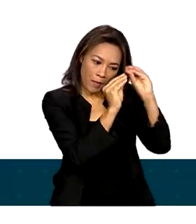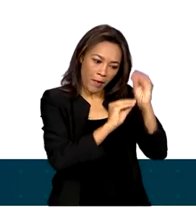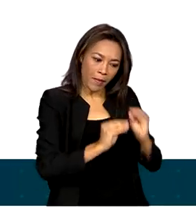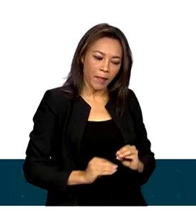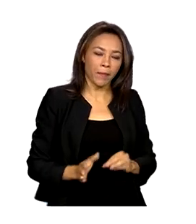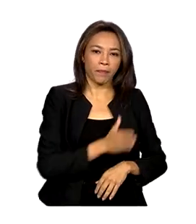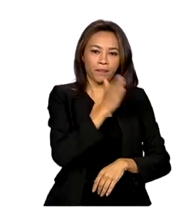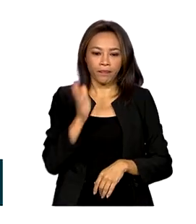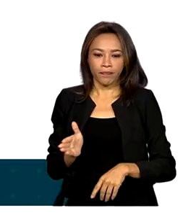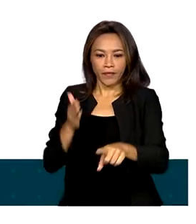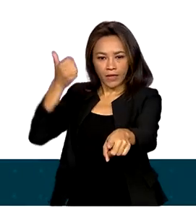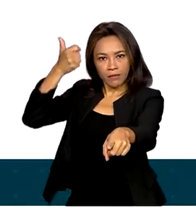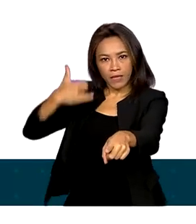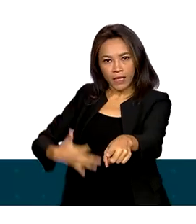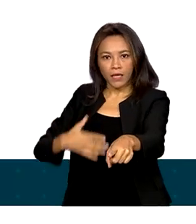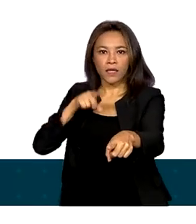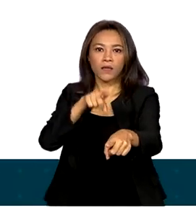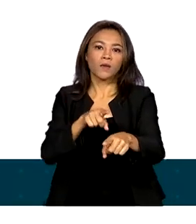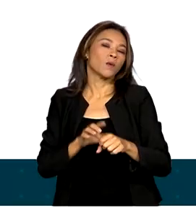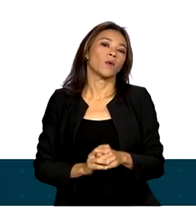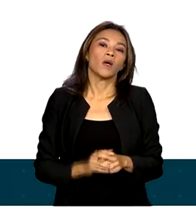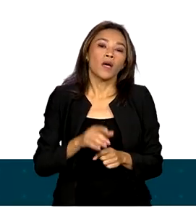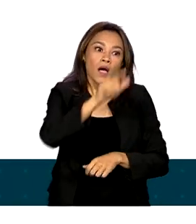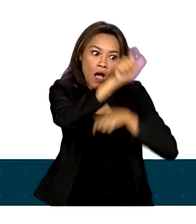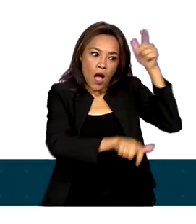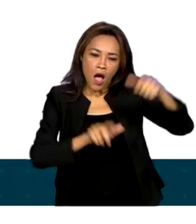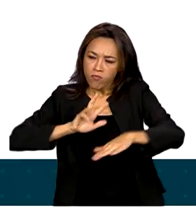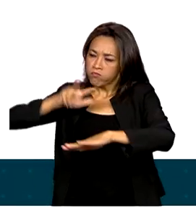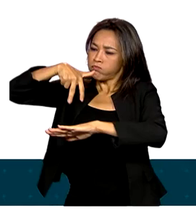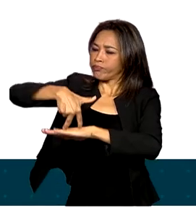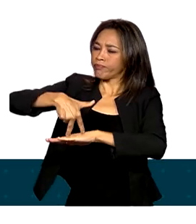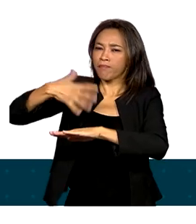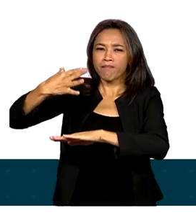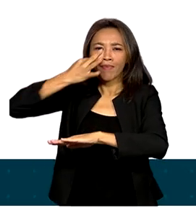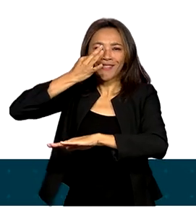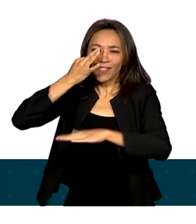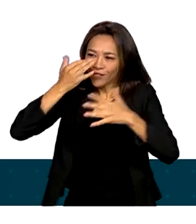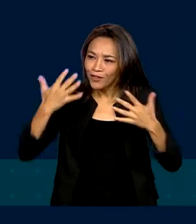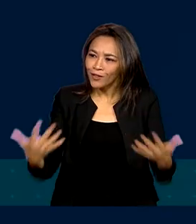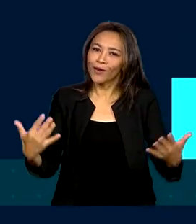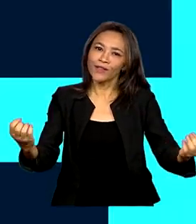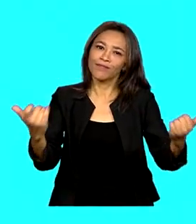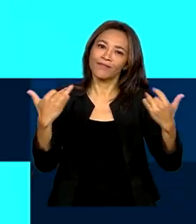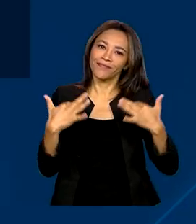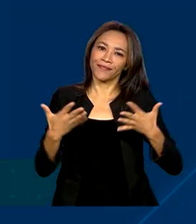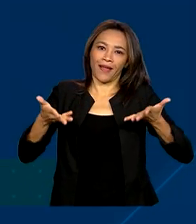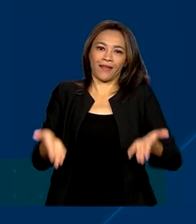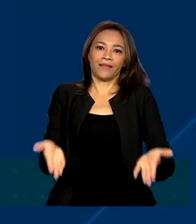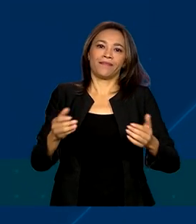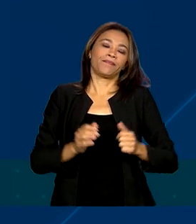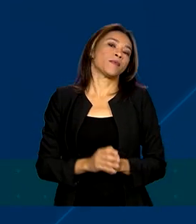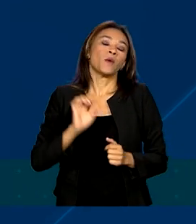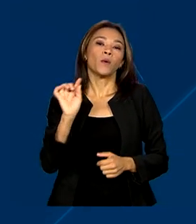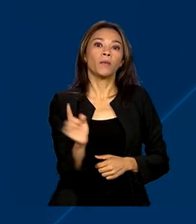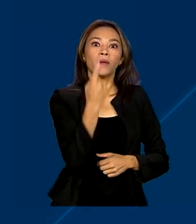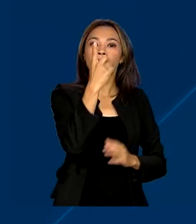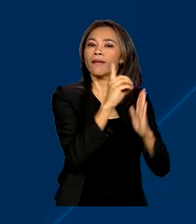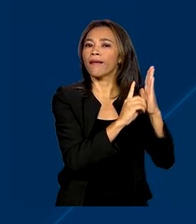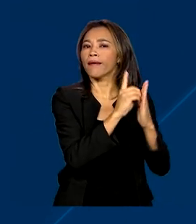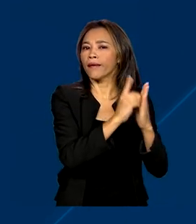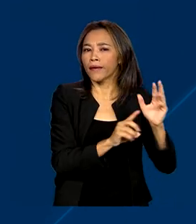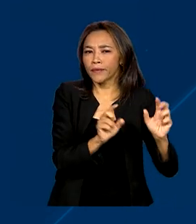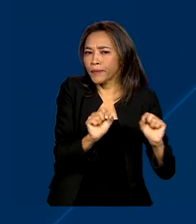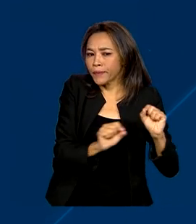catadores, de inclusão social, os protagonistas têm que estar presentes e aqui estamos nós. O primeiro decreto institui o